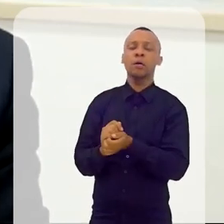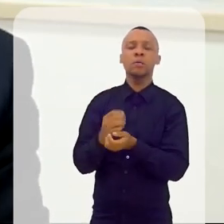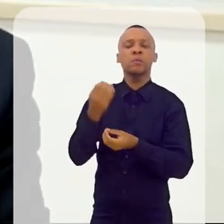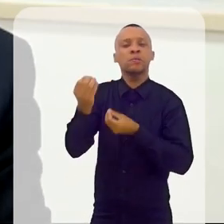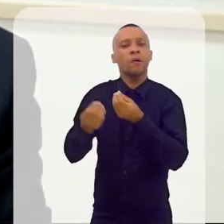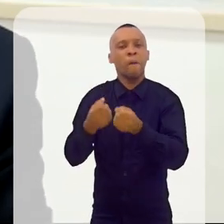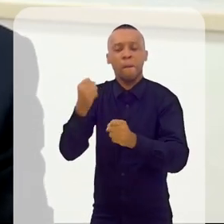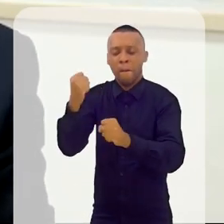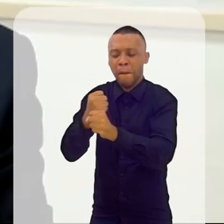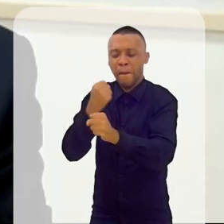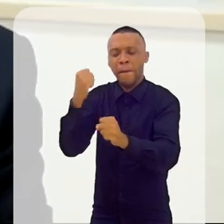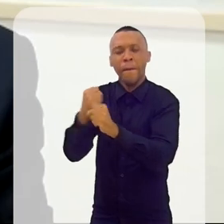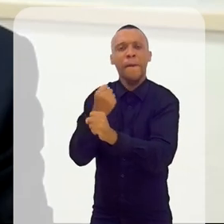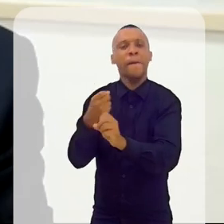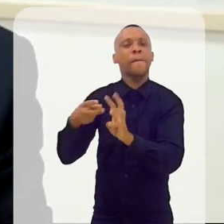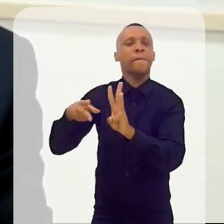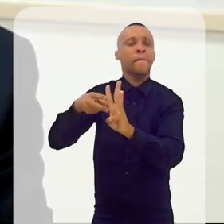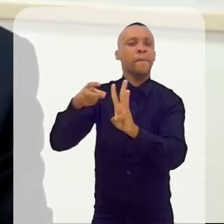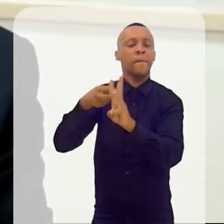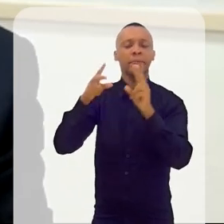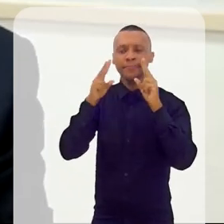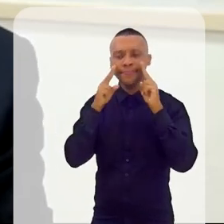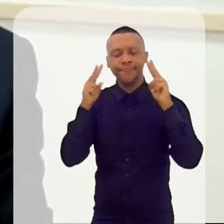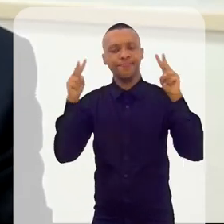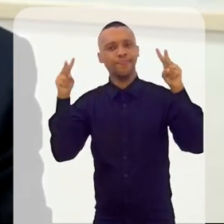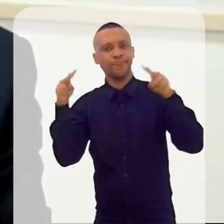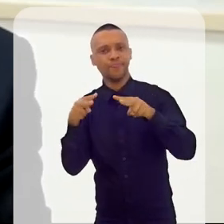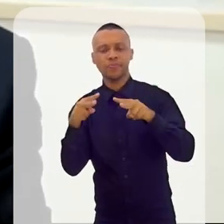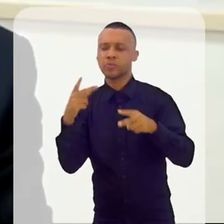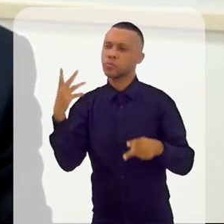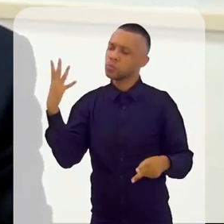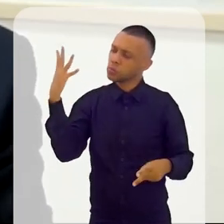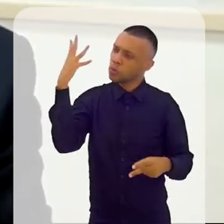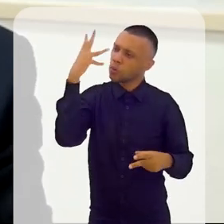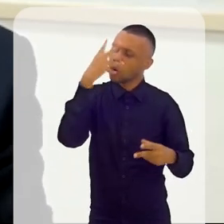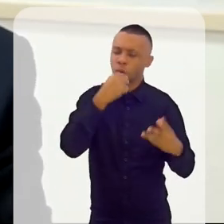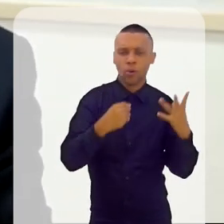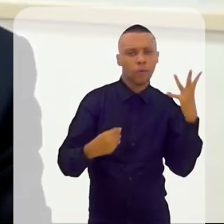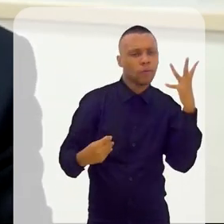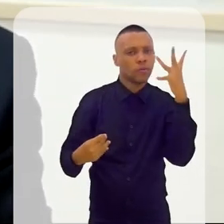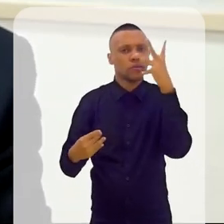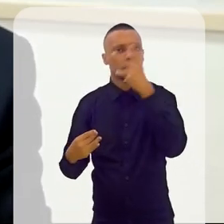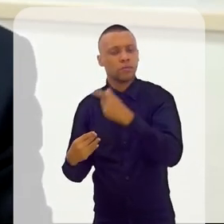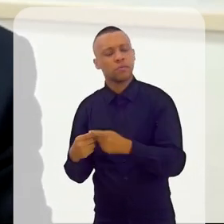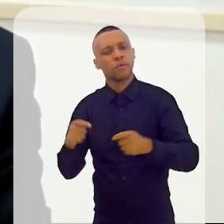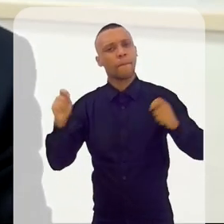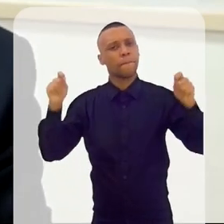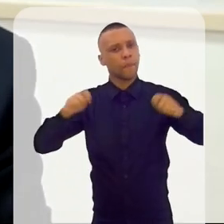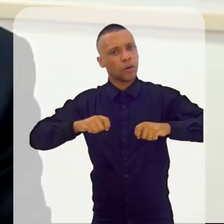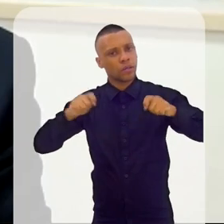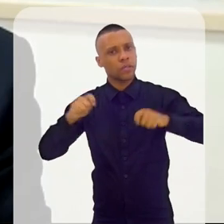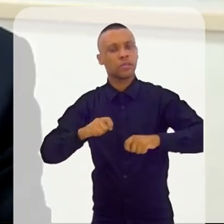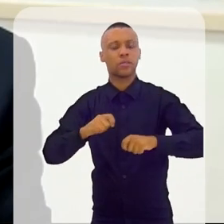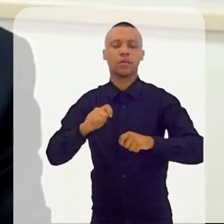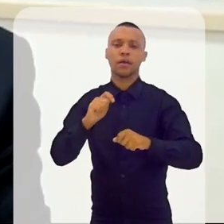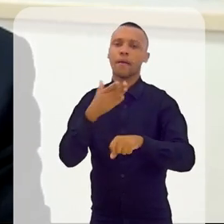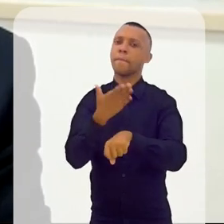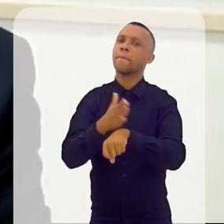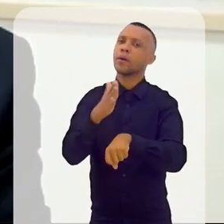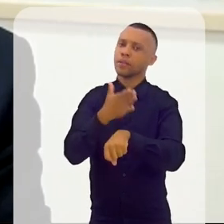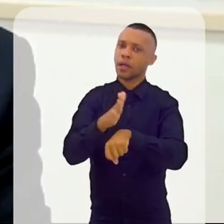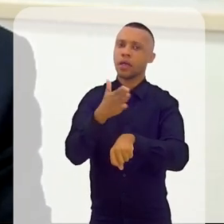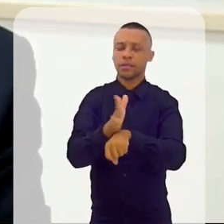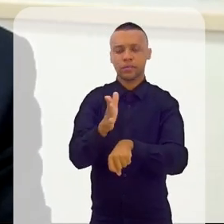indígena que você considera muito bonita e que poderia ser colocada em